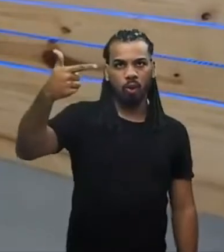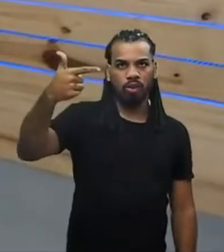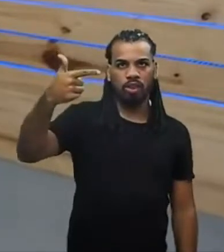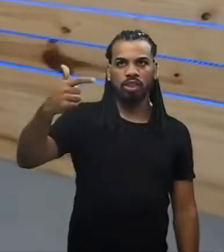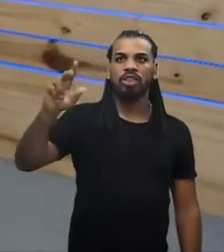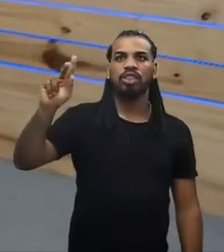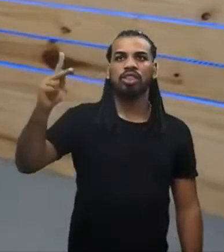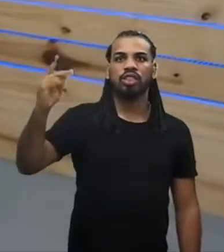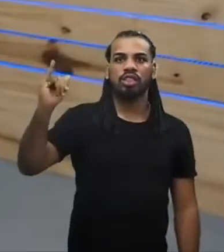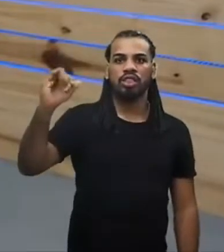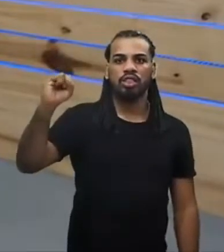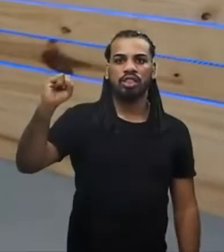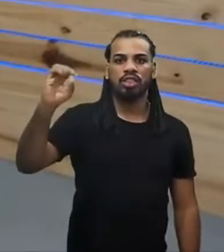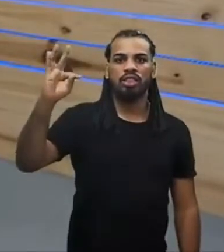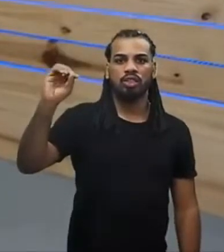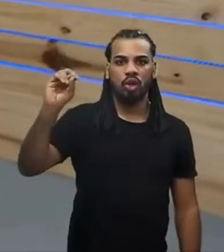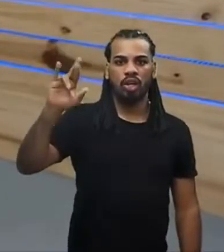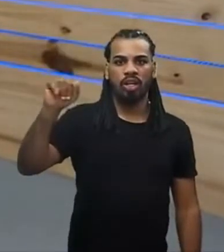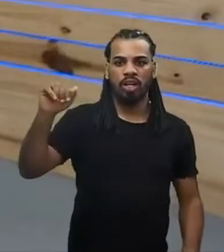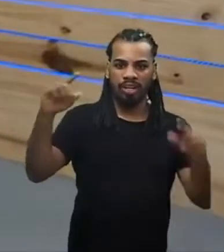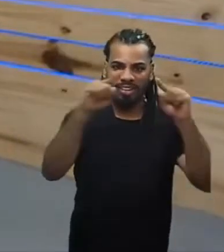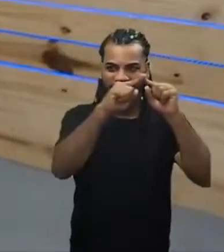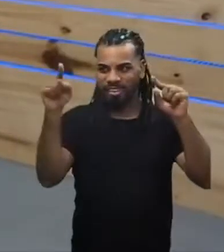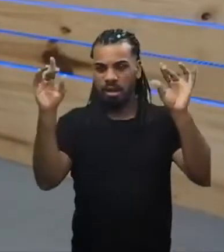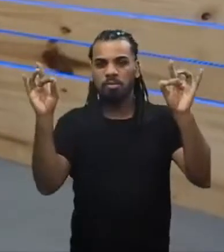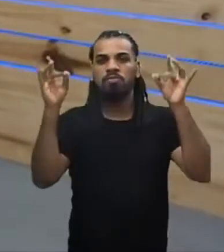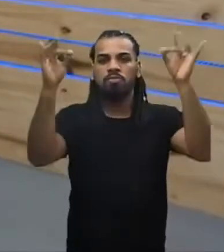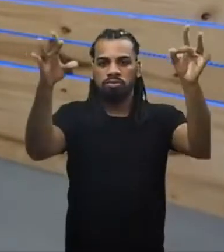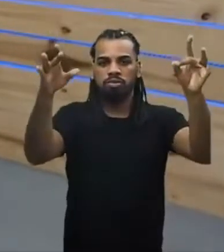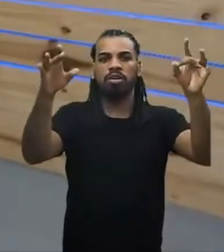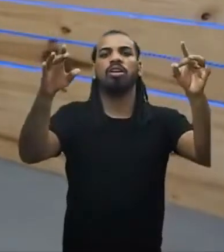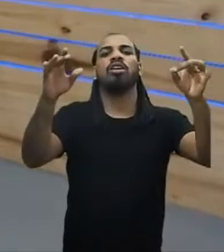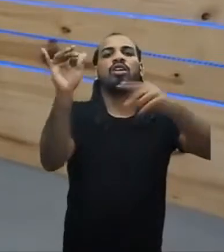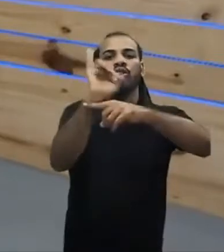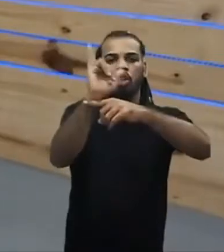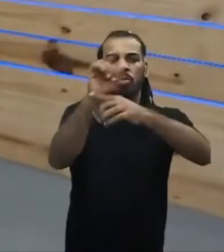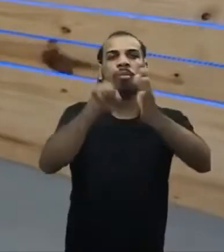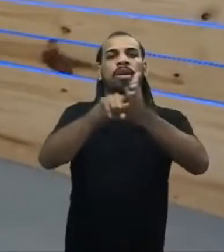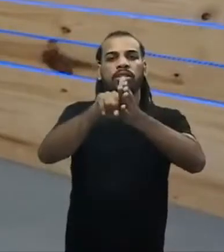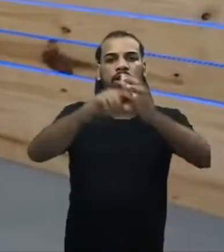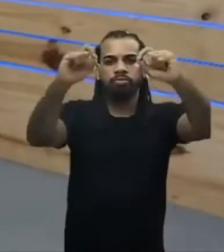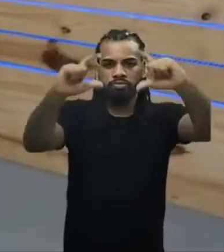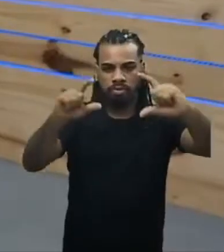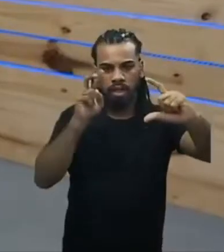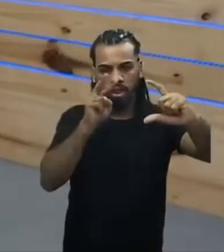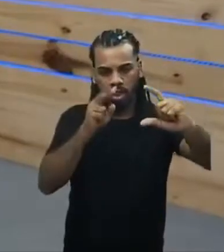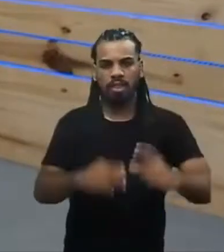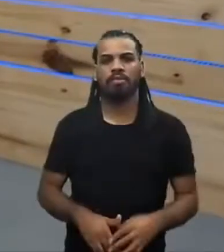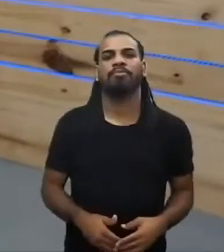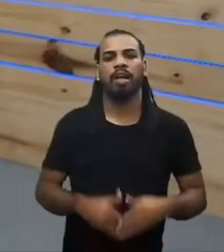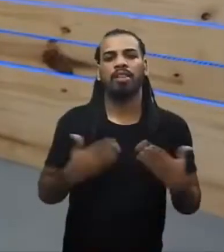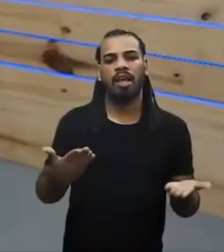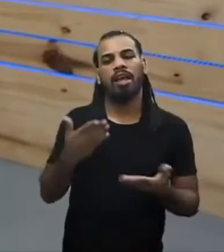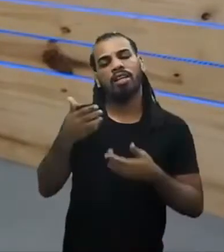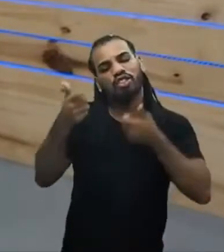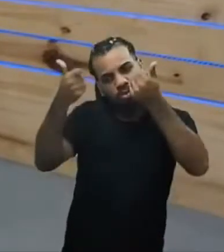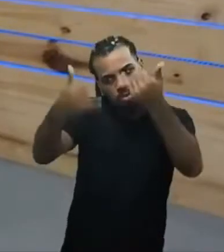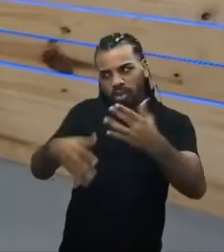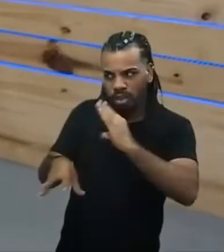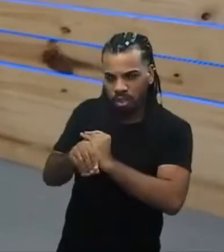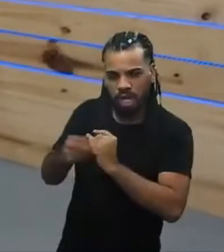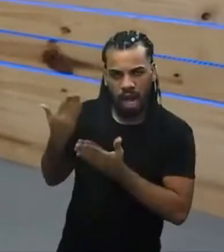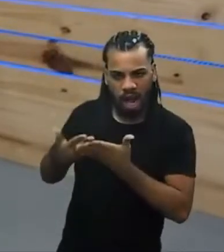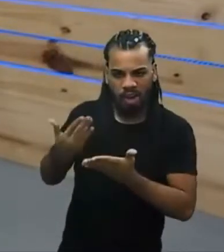o podcast e o conteúdo sobre a civilização Inca e também Tupinambá. Show de bola?